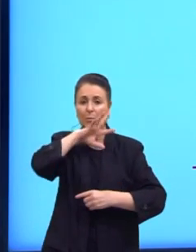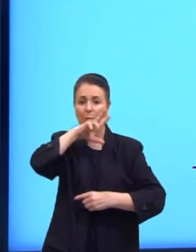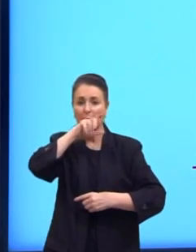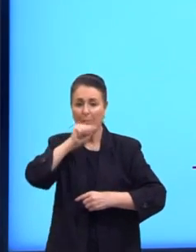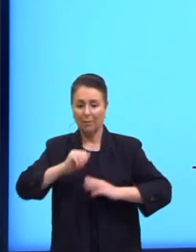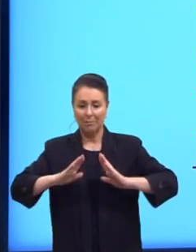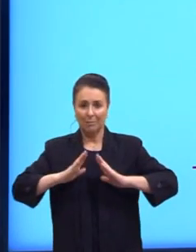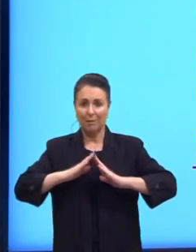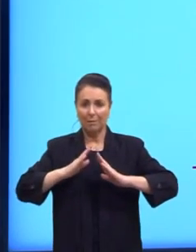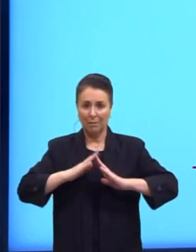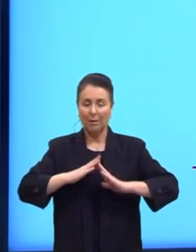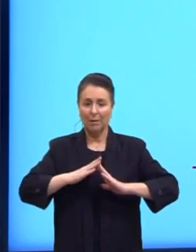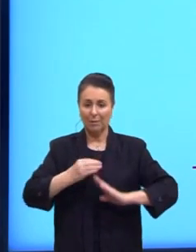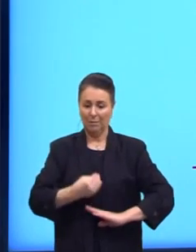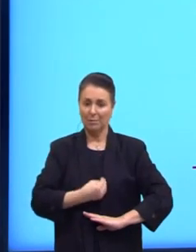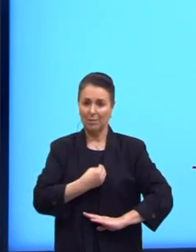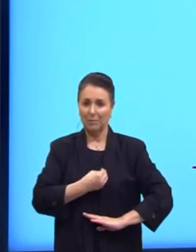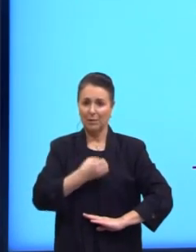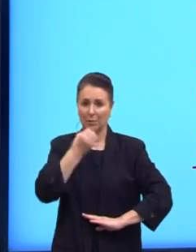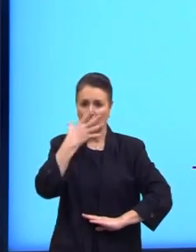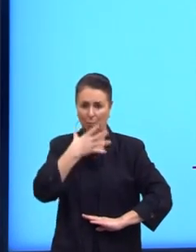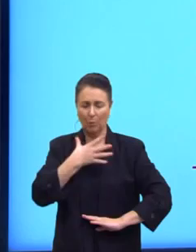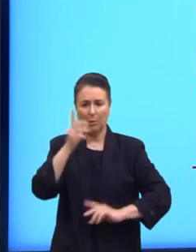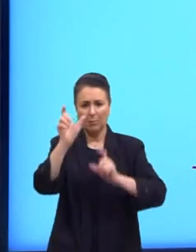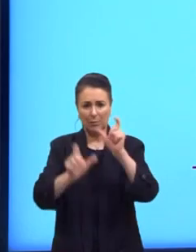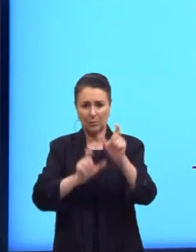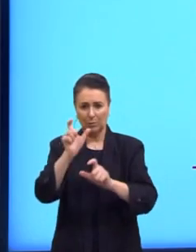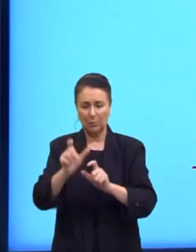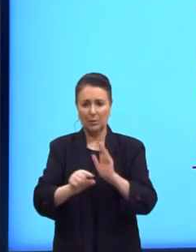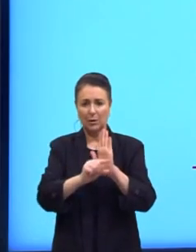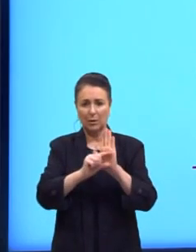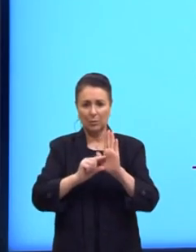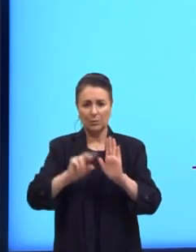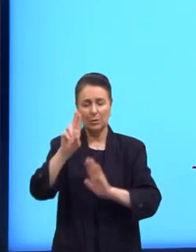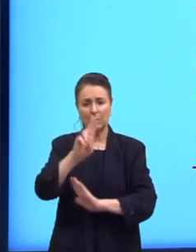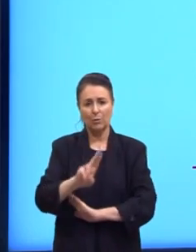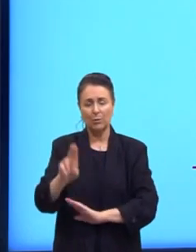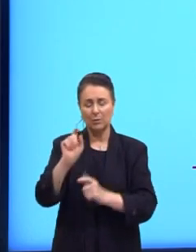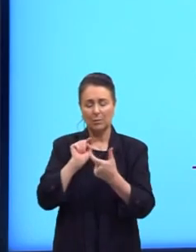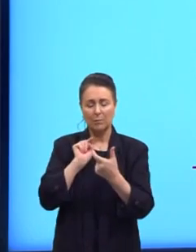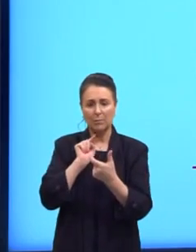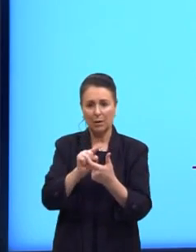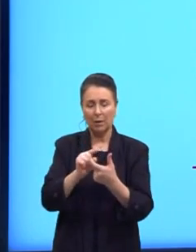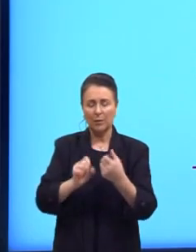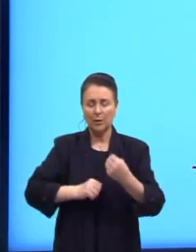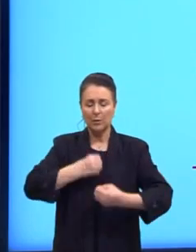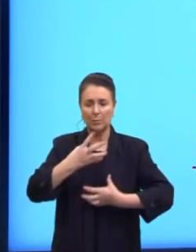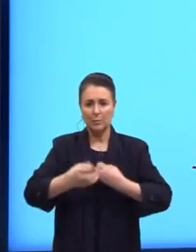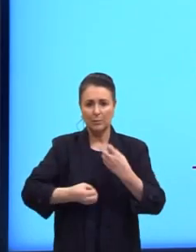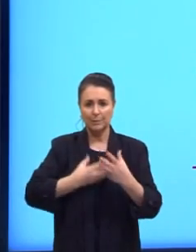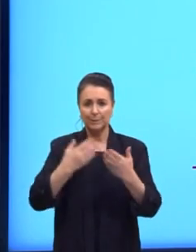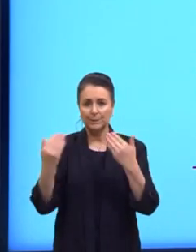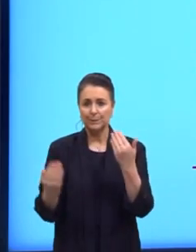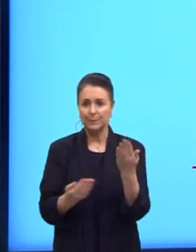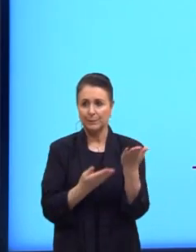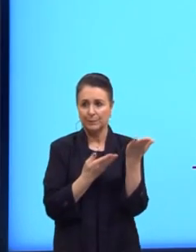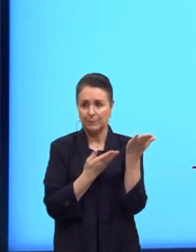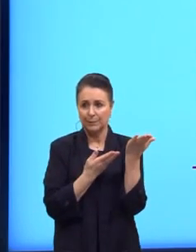do ser humano, a autora, a fim de fortalecer seus argumentos, utiliza palavras e expressões como research,